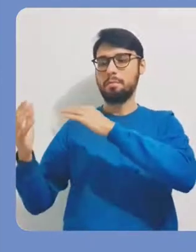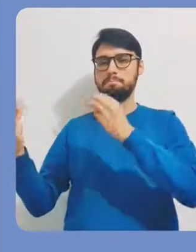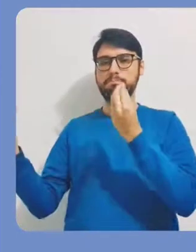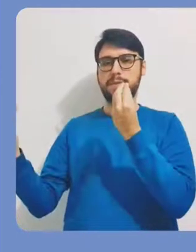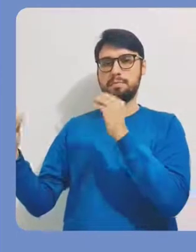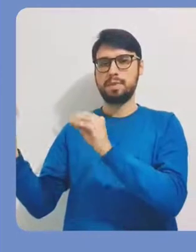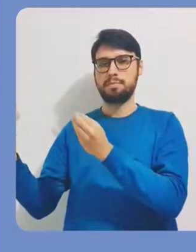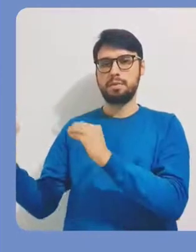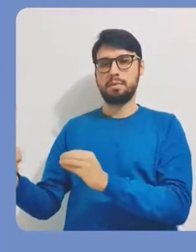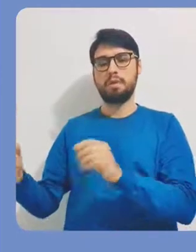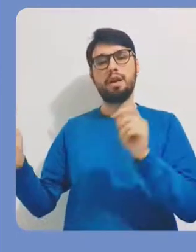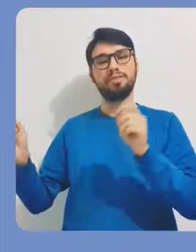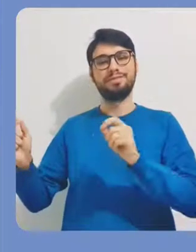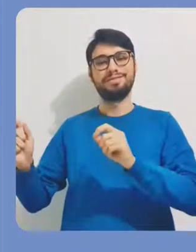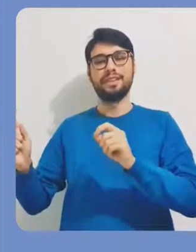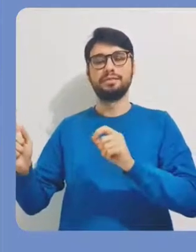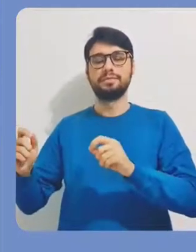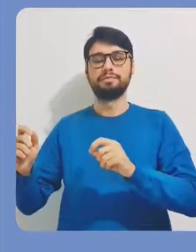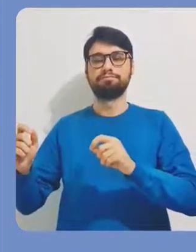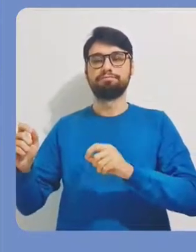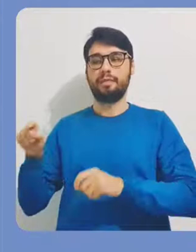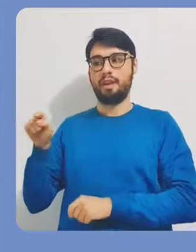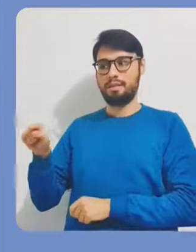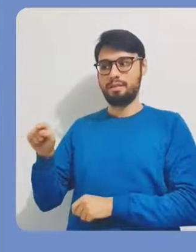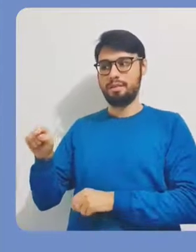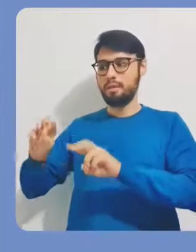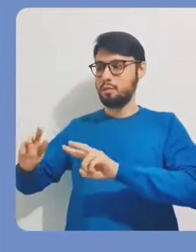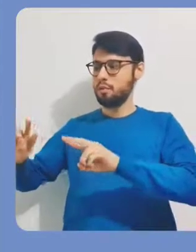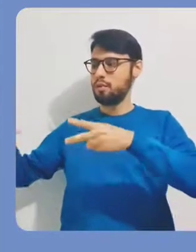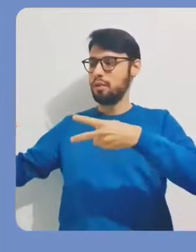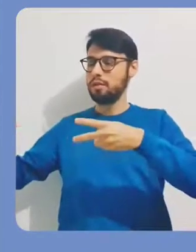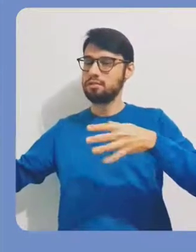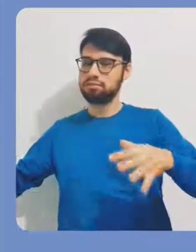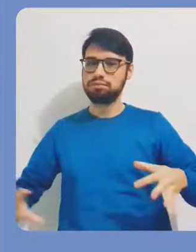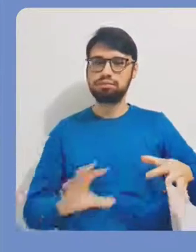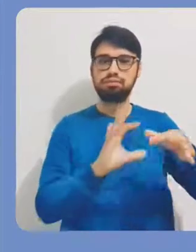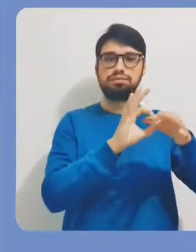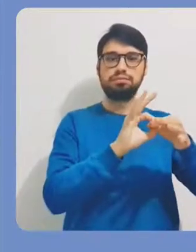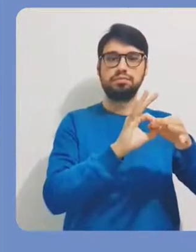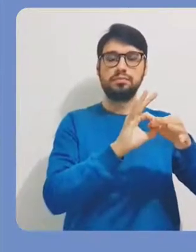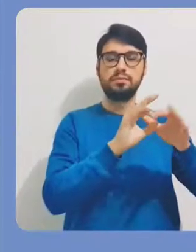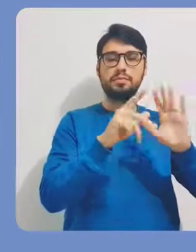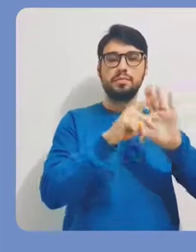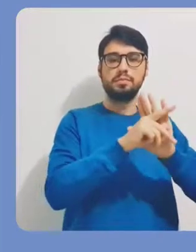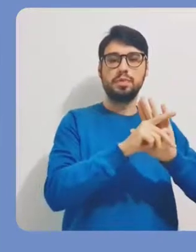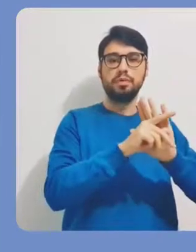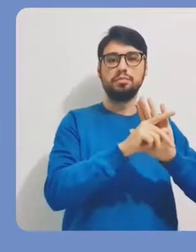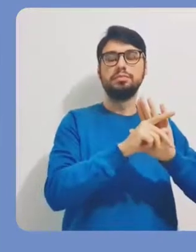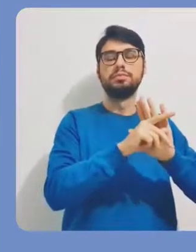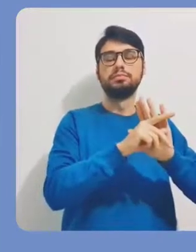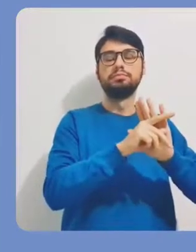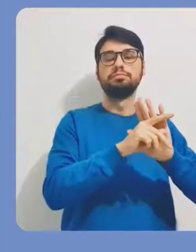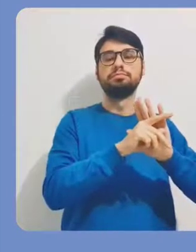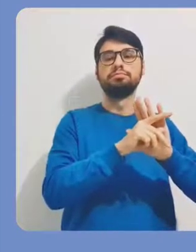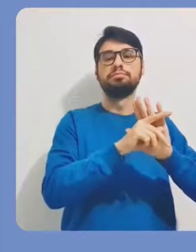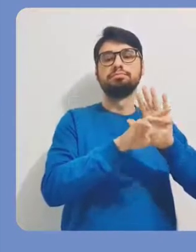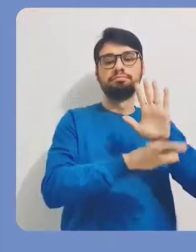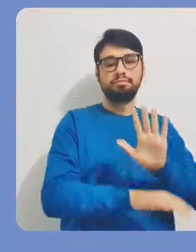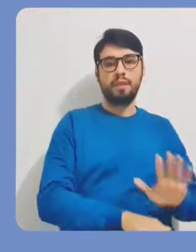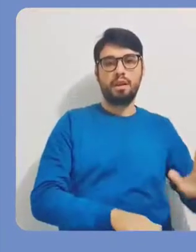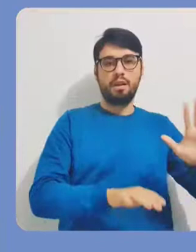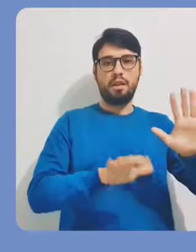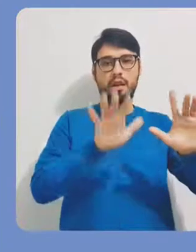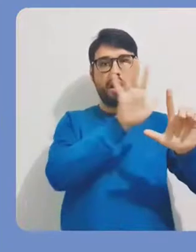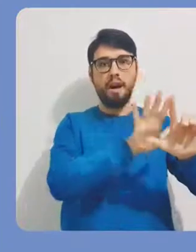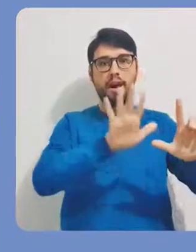links de redes sociais e fornecer todos os links de acesso. Estes links, então, vão estar associados